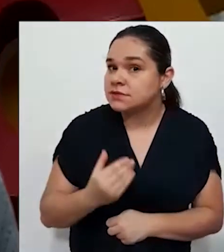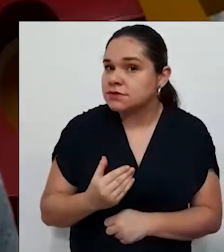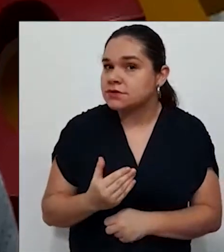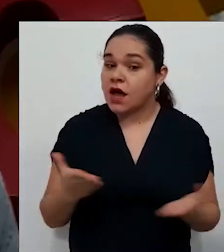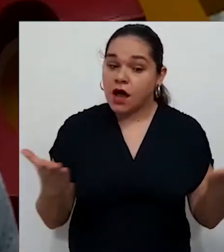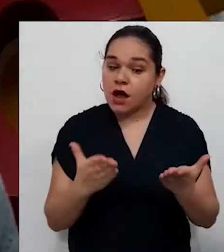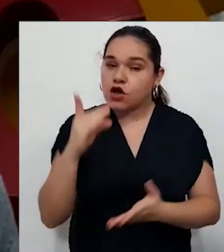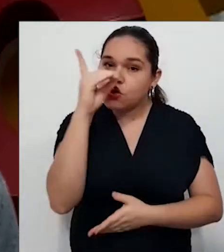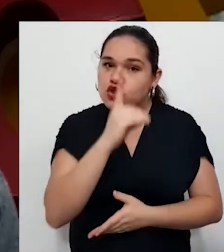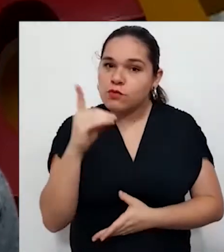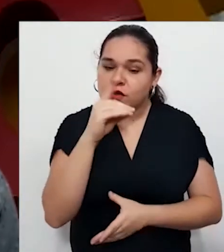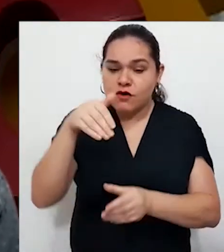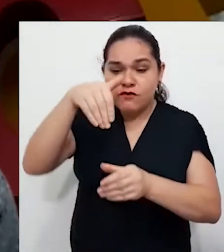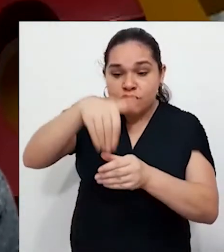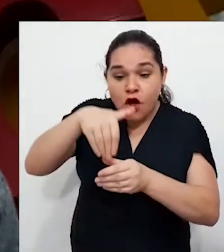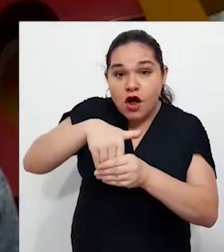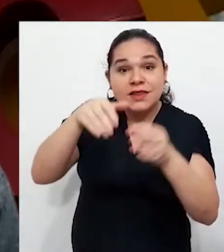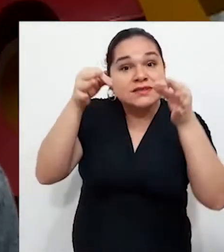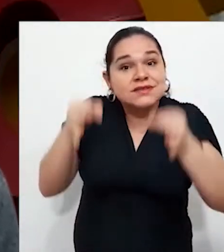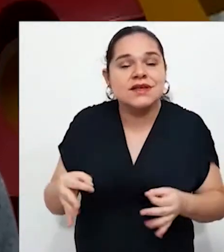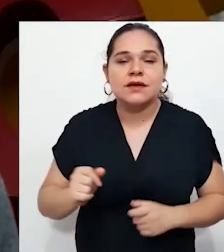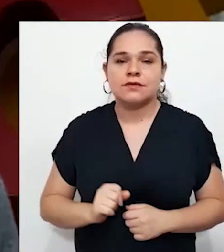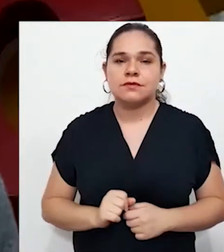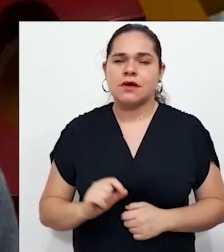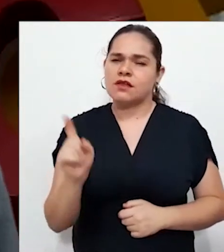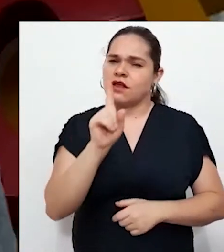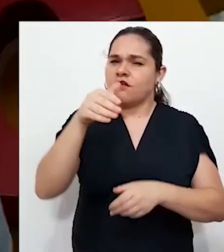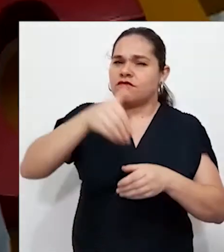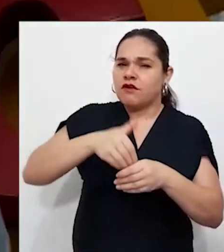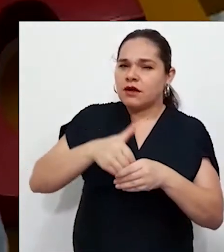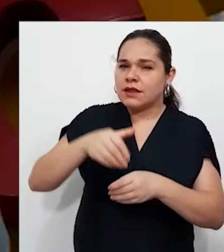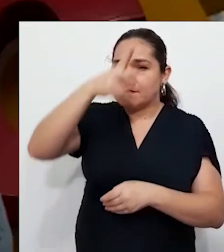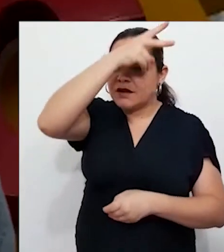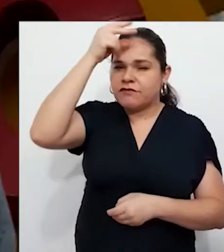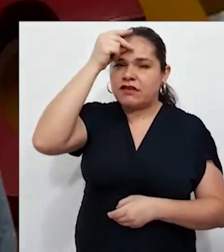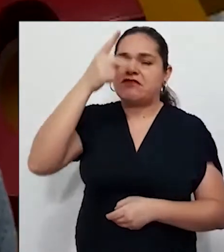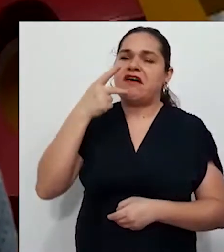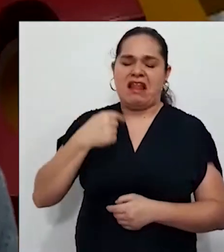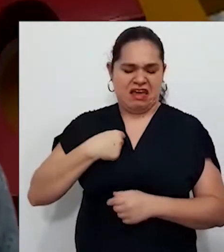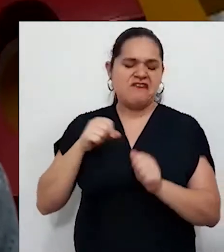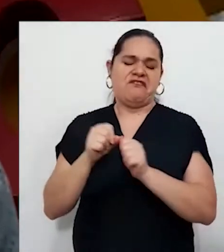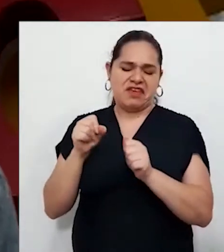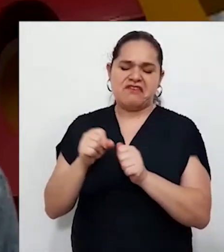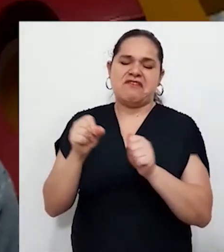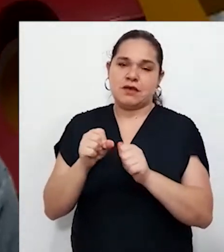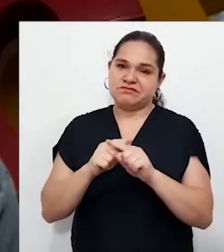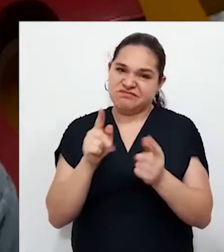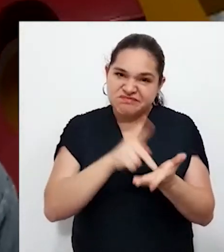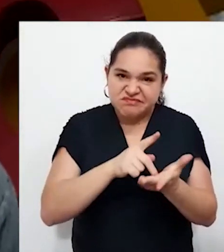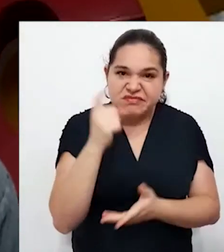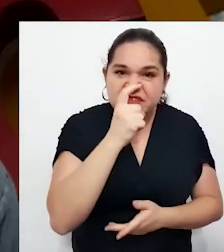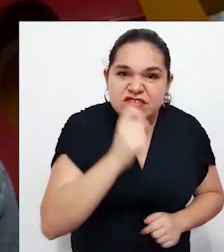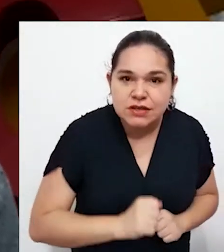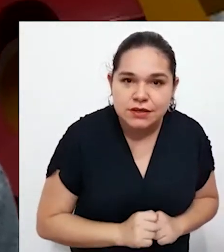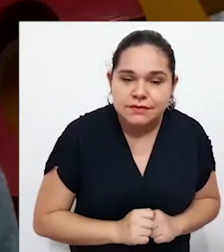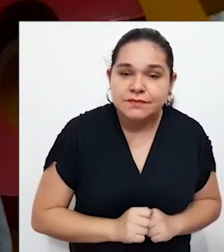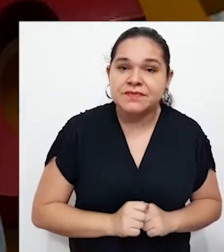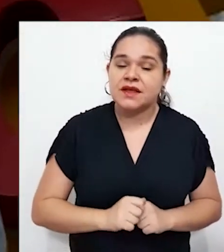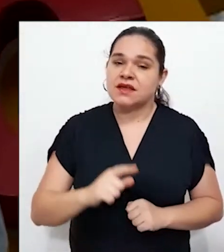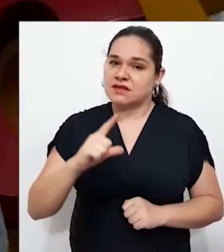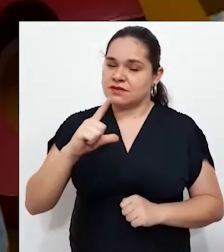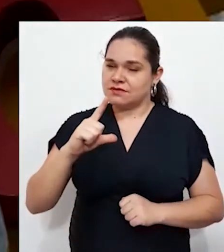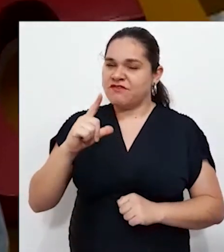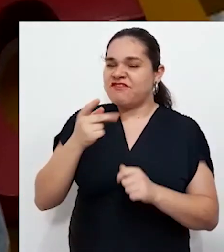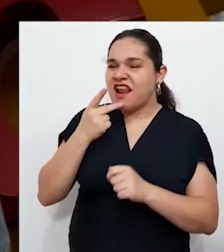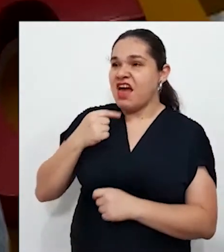Não vote naquele que diz que fez e não fez. Não vote naquele que diz que fez e estava a serviço do